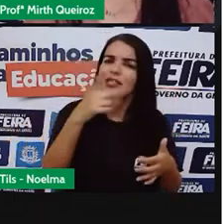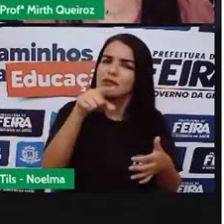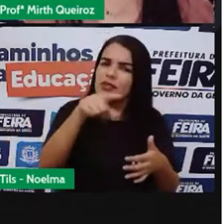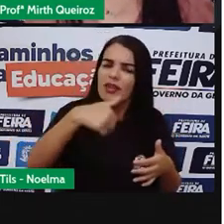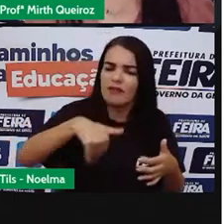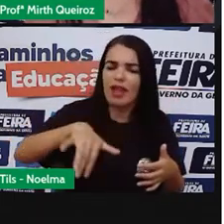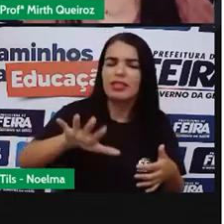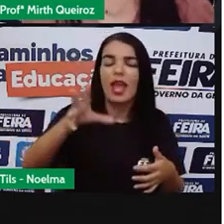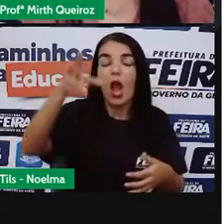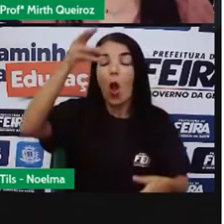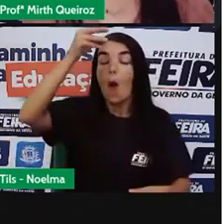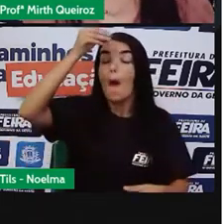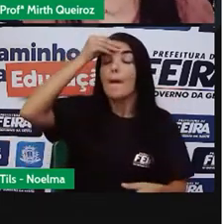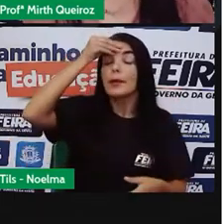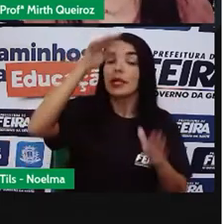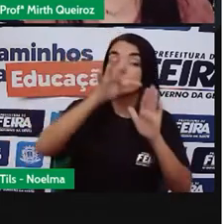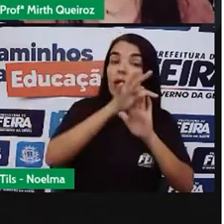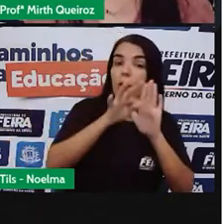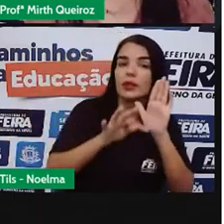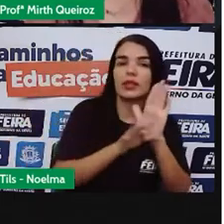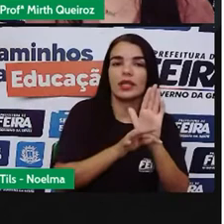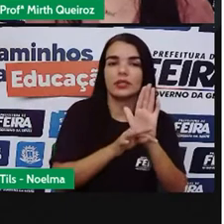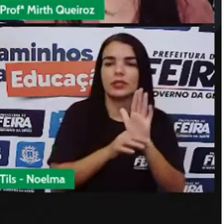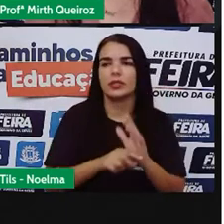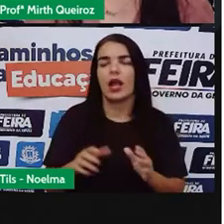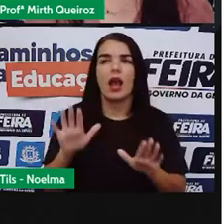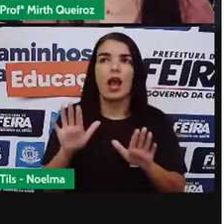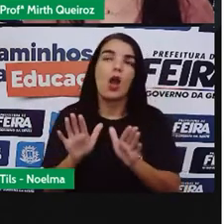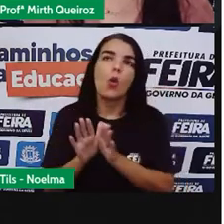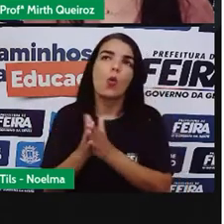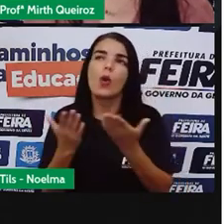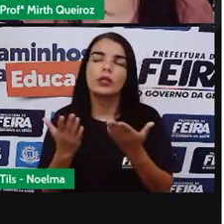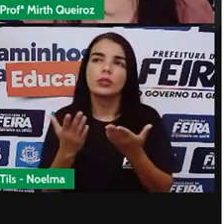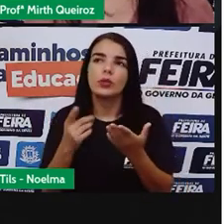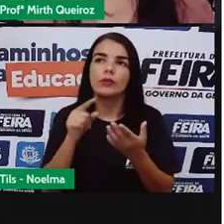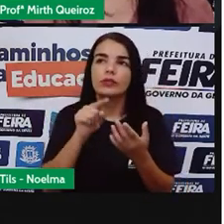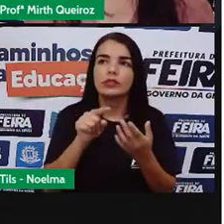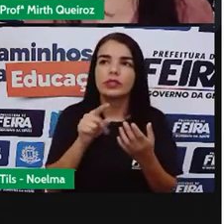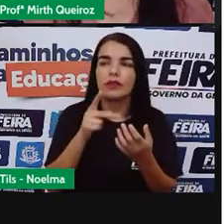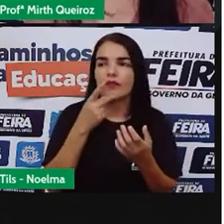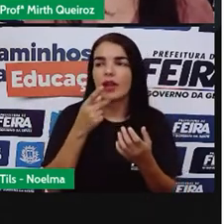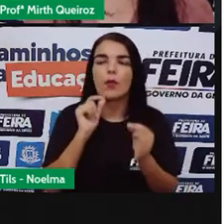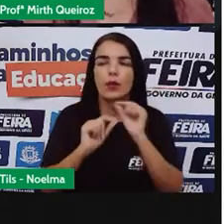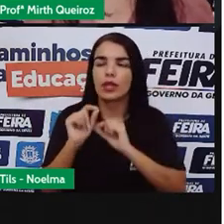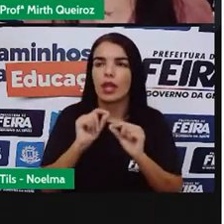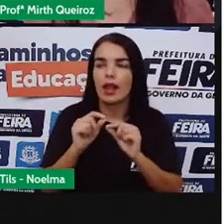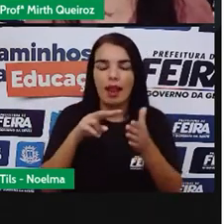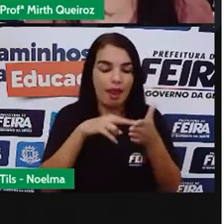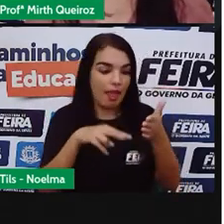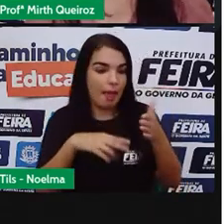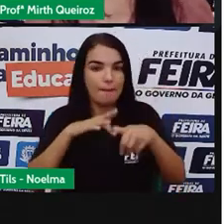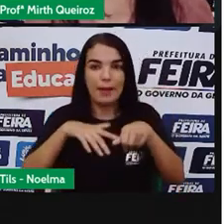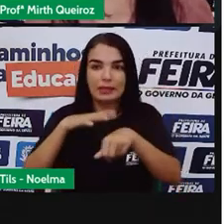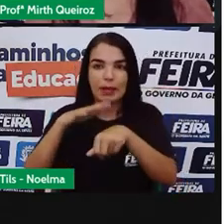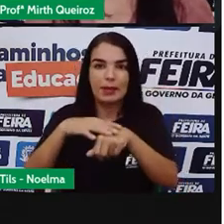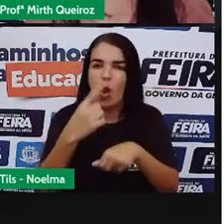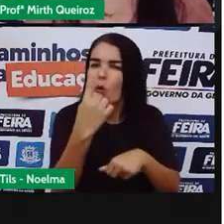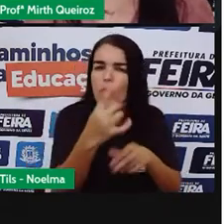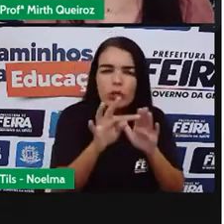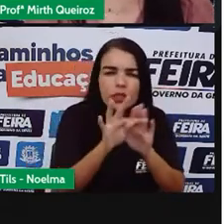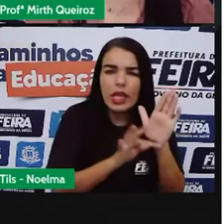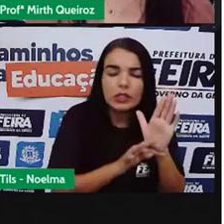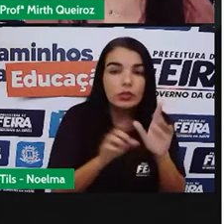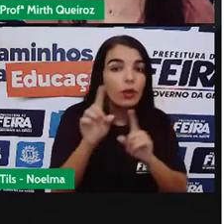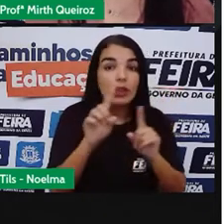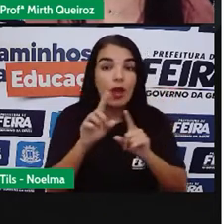em compreender um texto. Quando eu falo ler mais, não significa ler um único tipo de texto, não. Para que eu possa entender somente aquele texto,